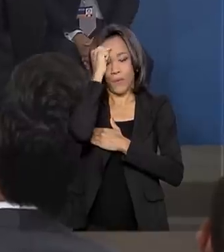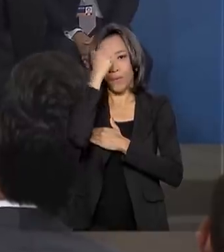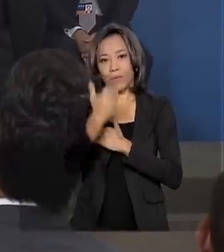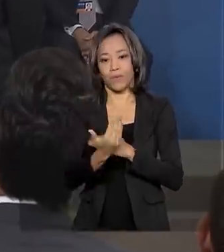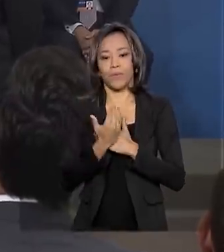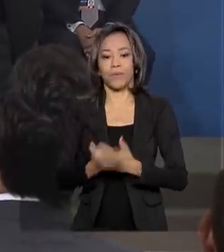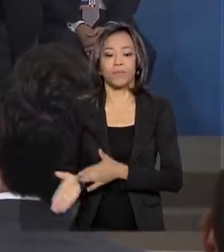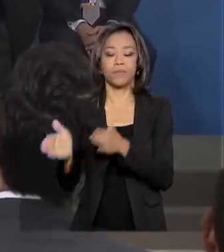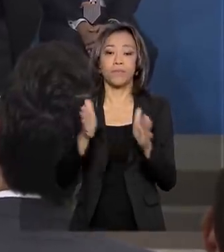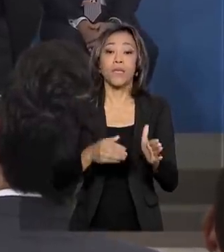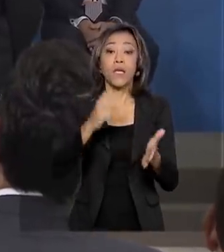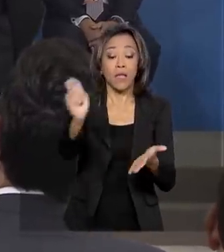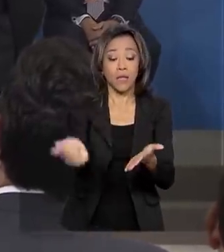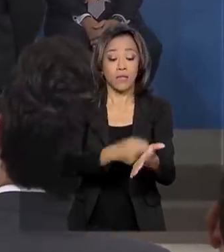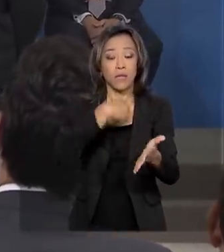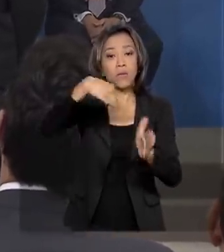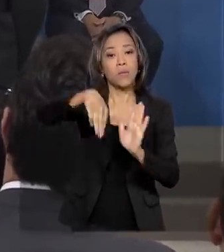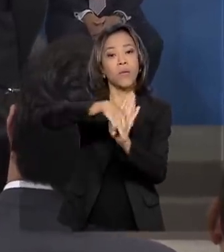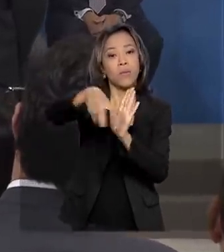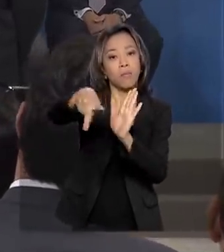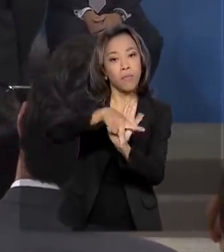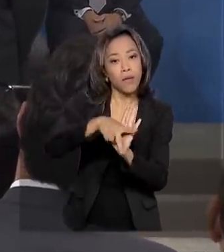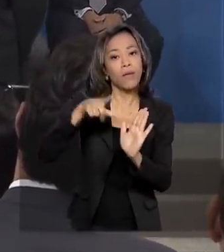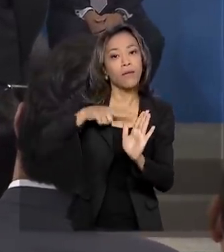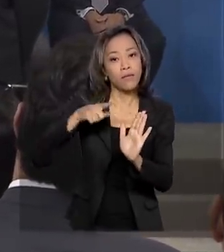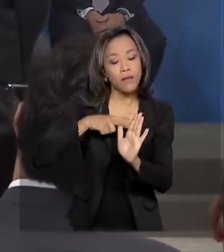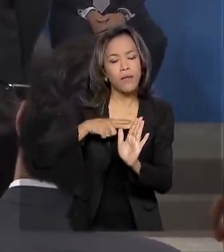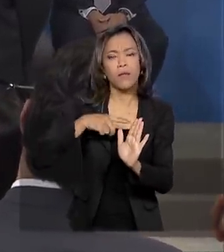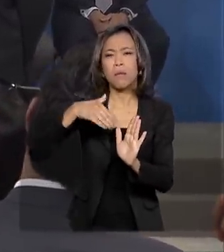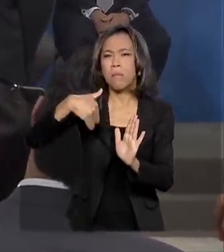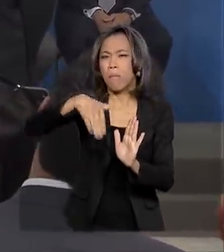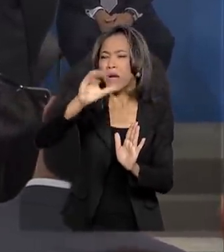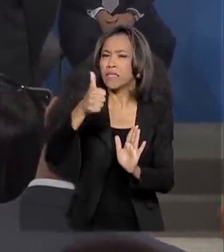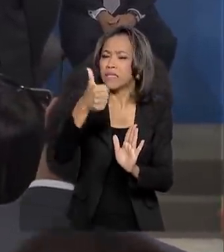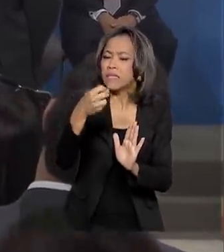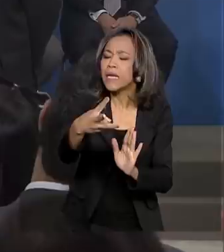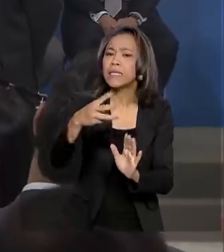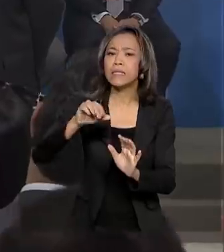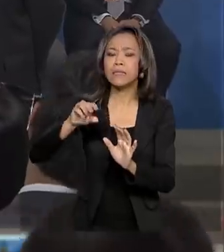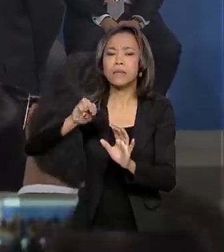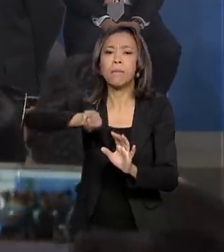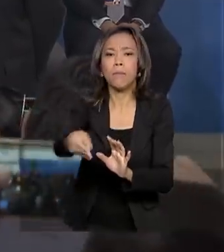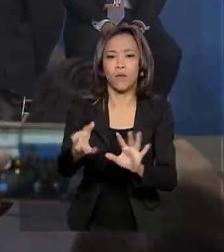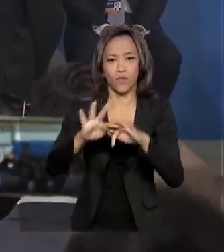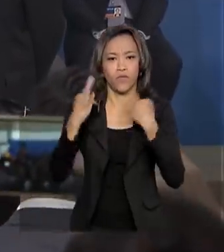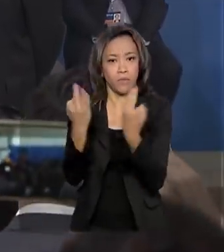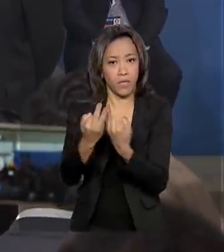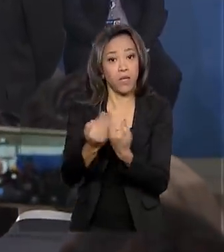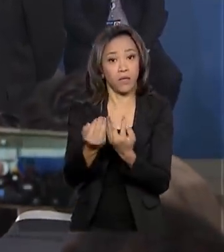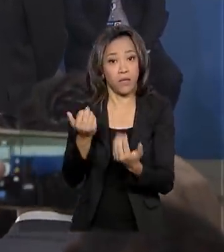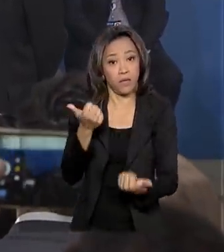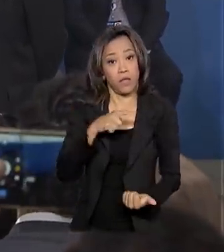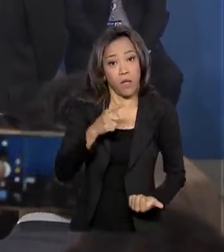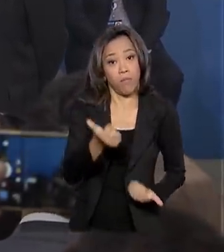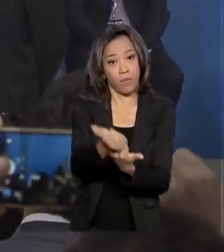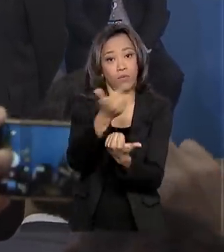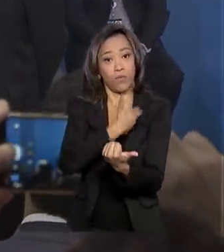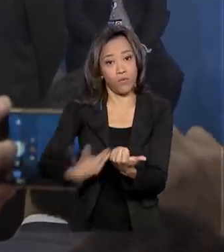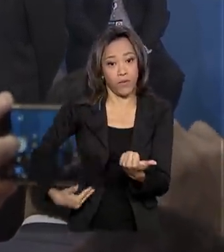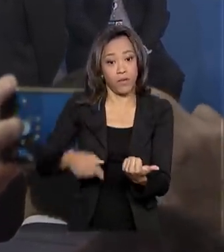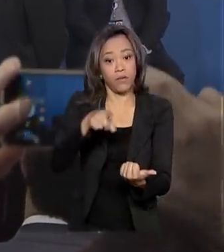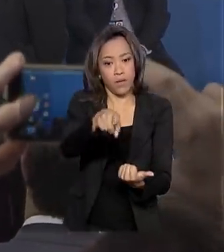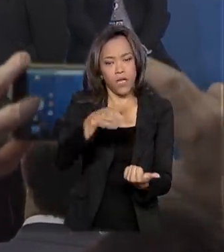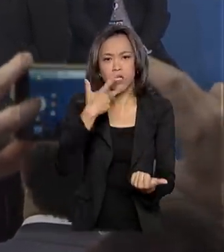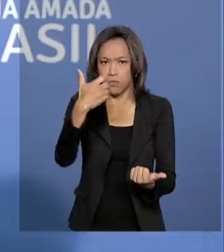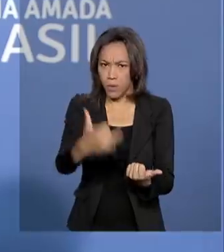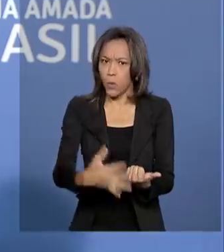Na assinatura da medida provisória que garantiu a parcela extra às mais de 13 milhões de famílias atendidas pelo programa, o presidente Jair Bolsonaro destacou